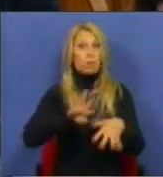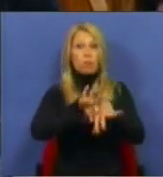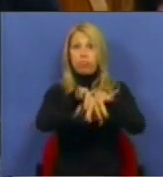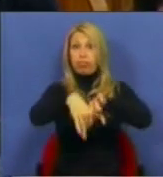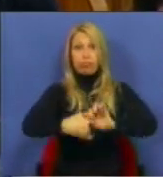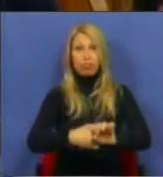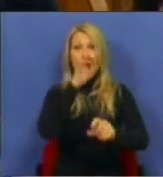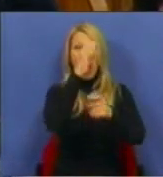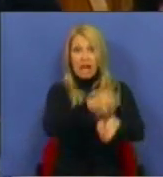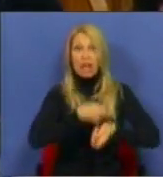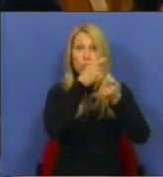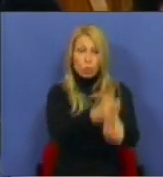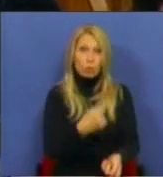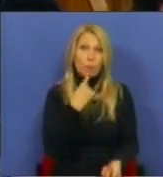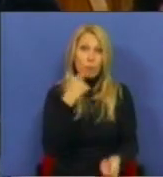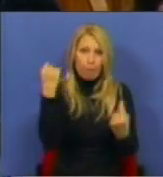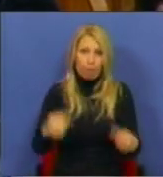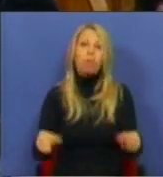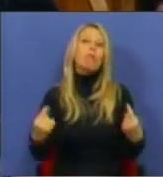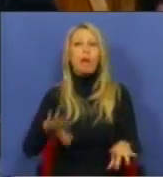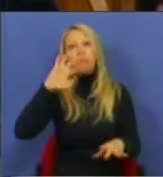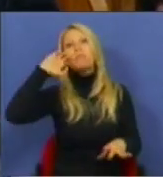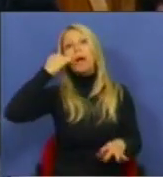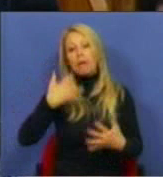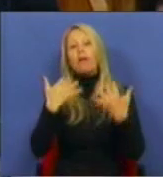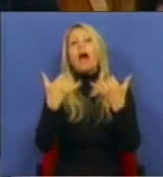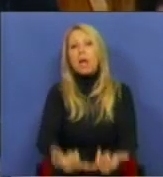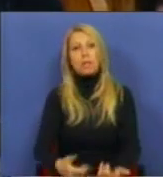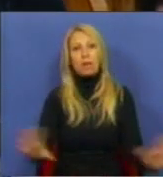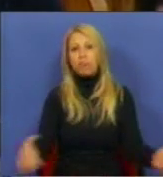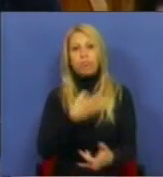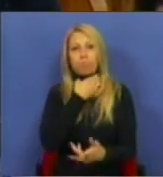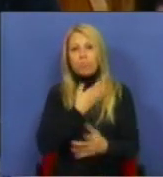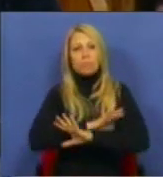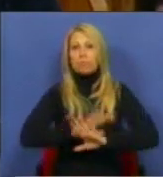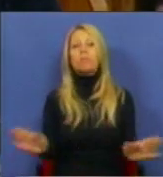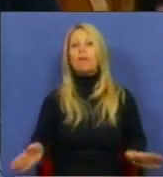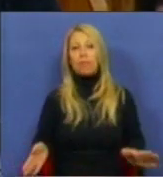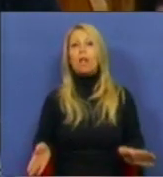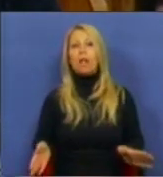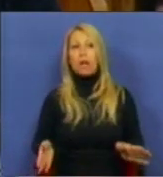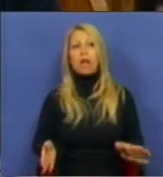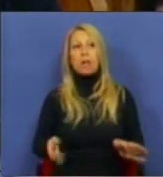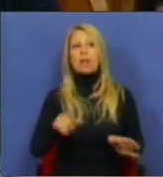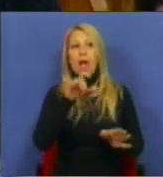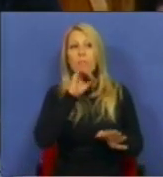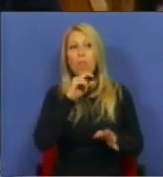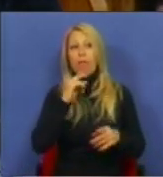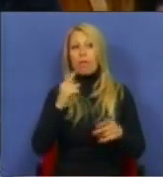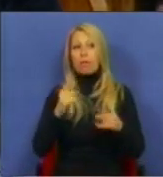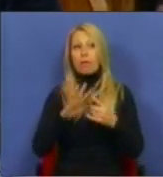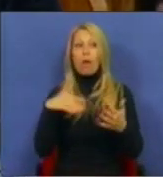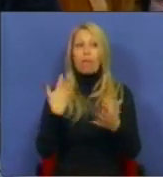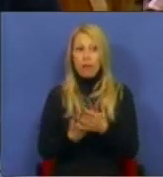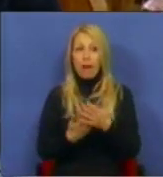muitos agricultores viveram, seguir-se-á a bancarrota, a falência e a multiplicação por dois ou por três dos